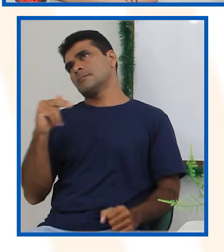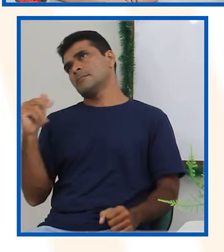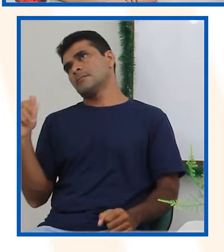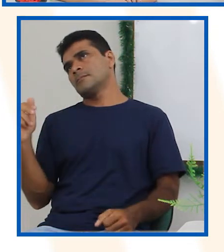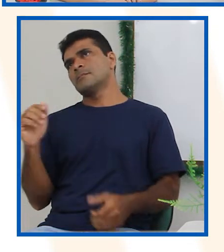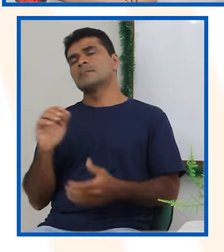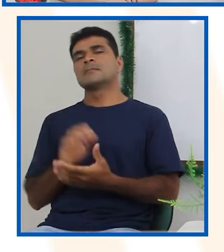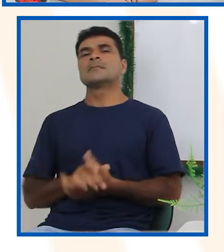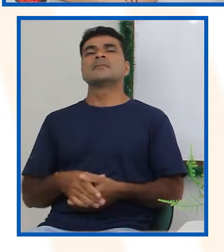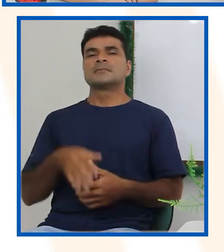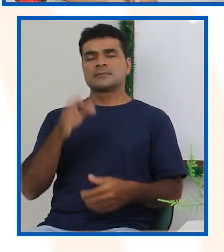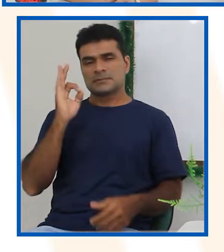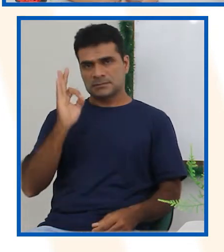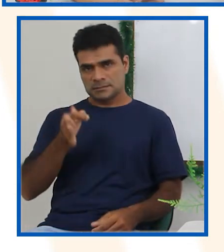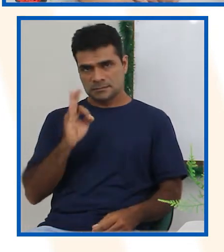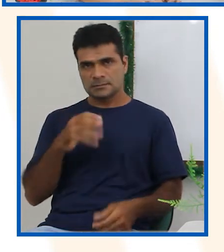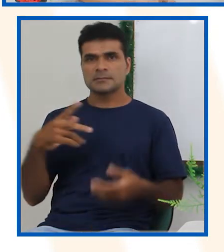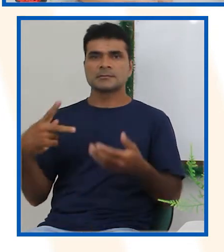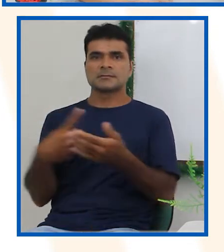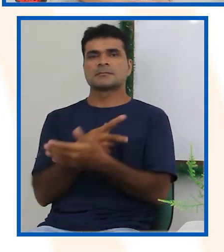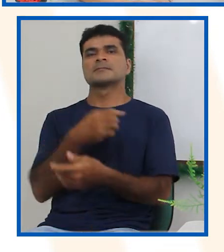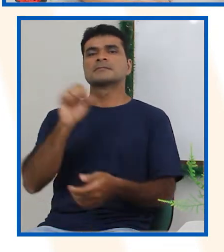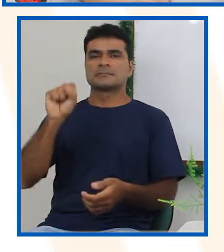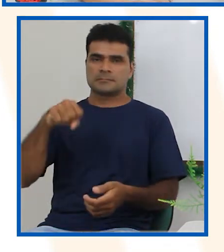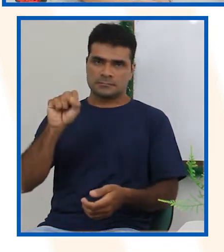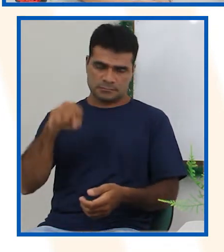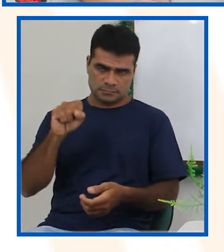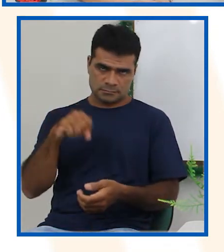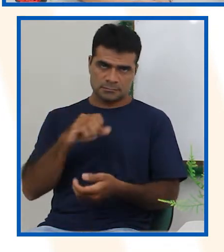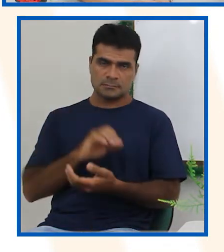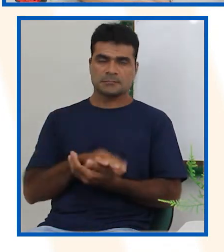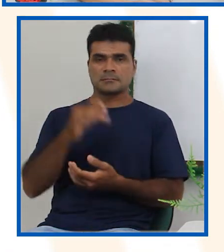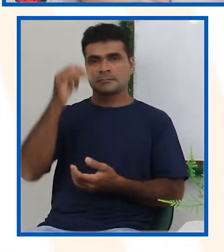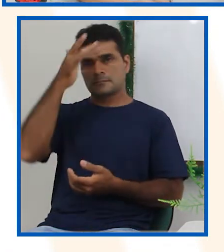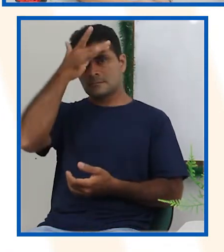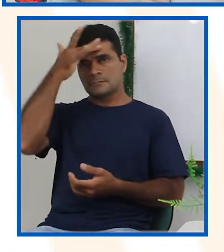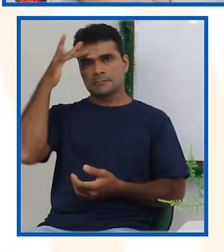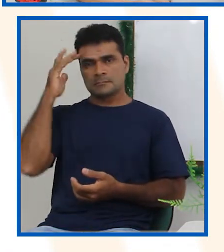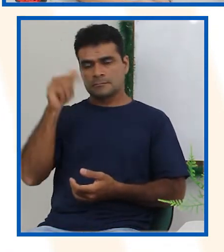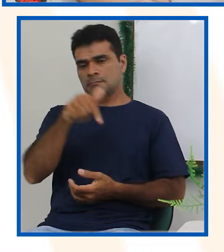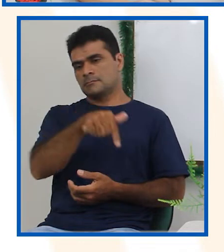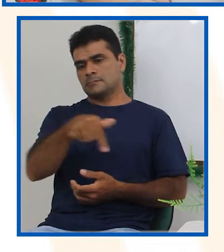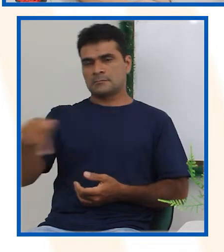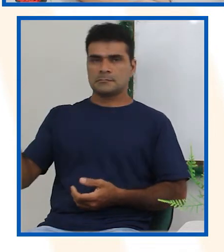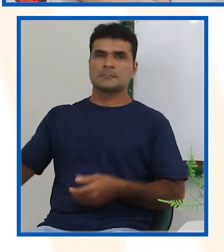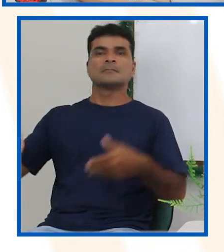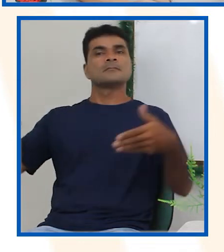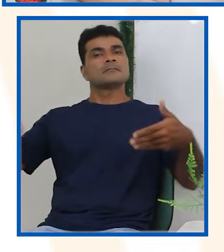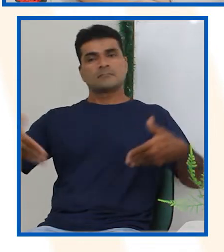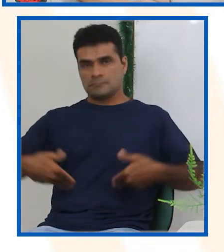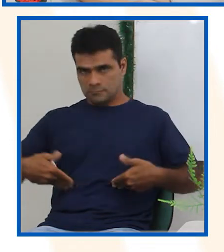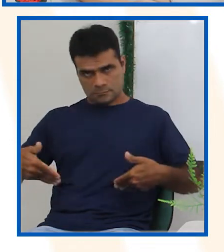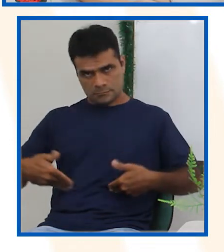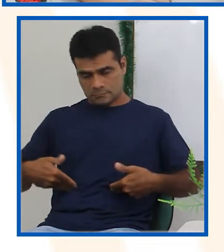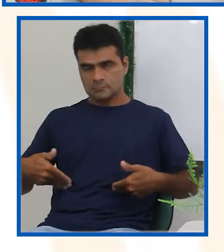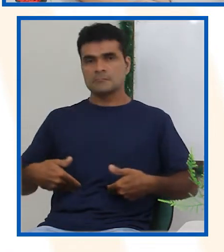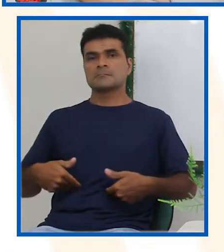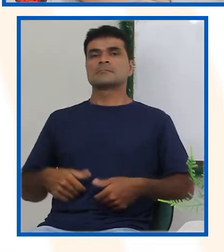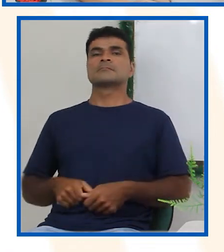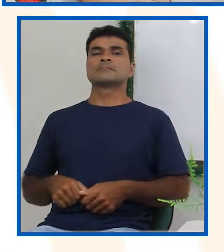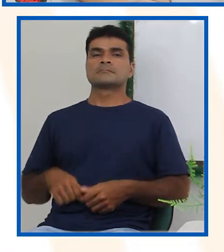Acontecerá com certeza, não é? Qual a chance de uma pessoa sentir fome ao longo de uma semana? É toda.